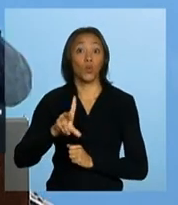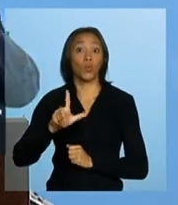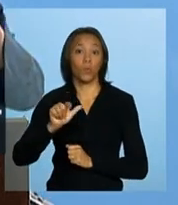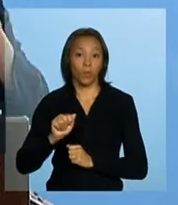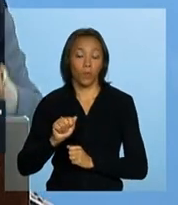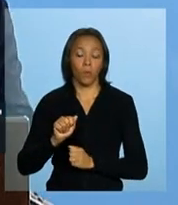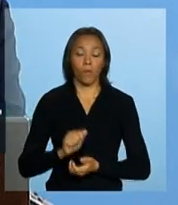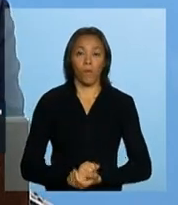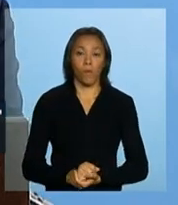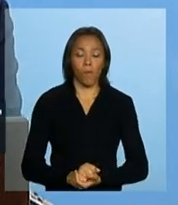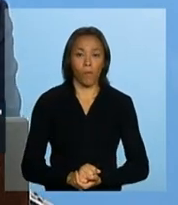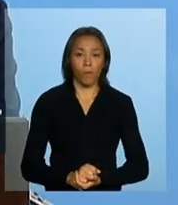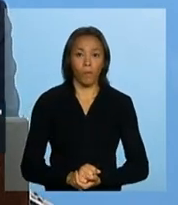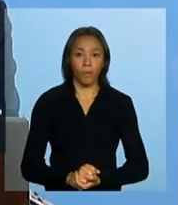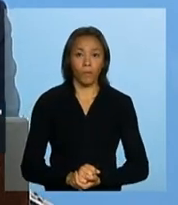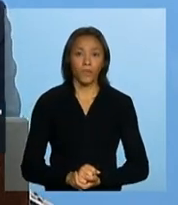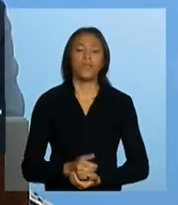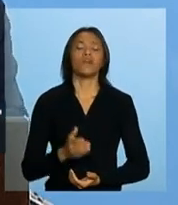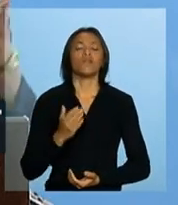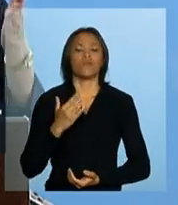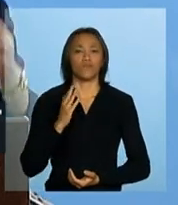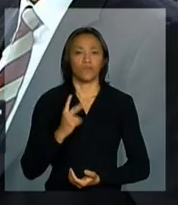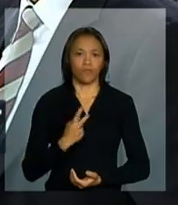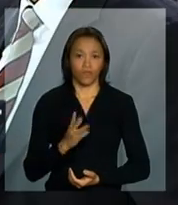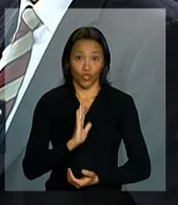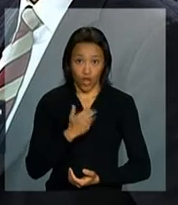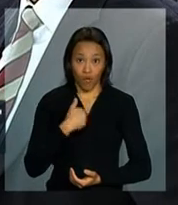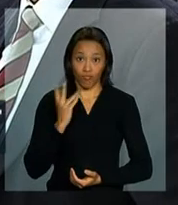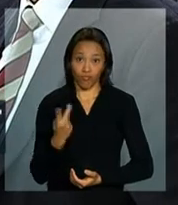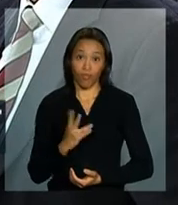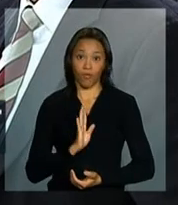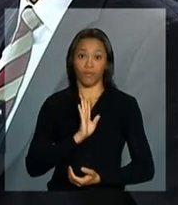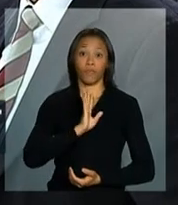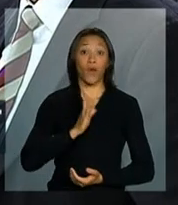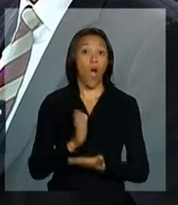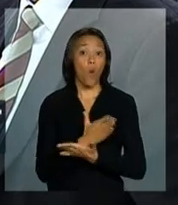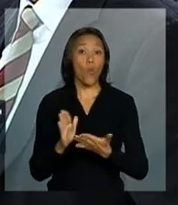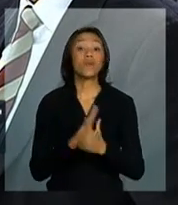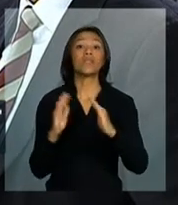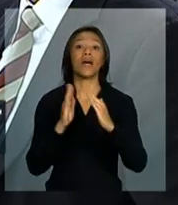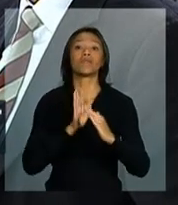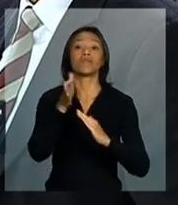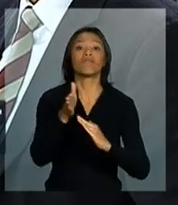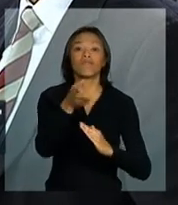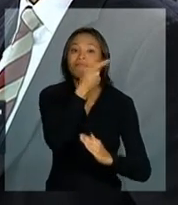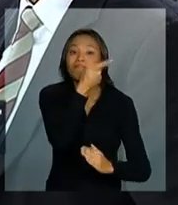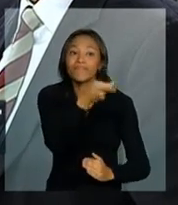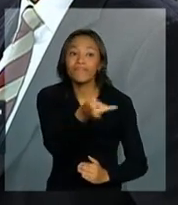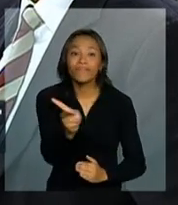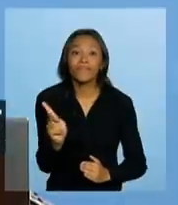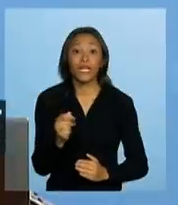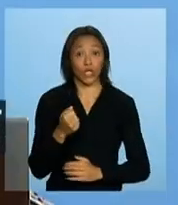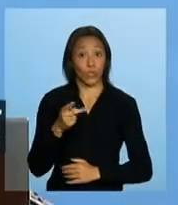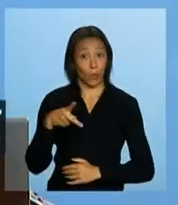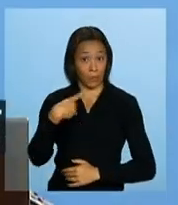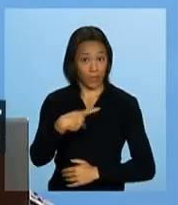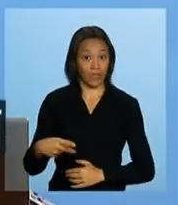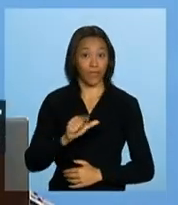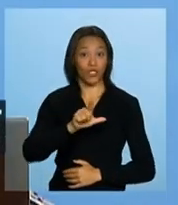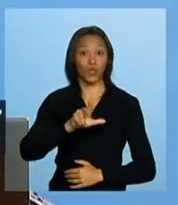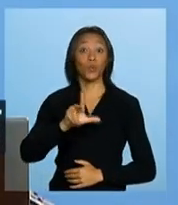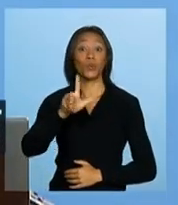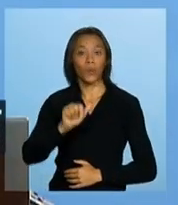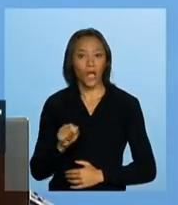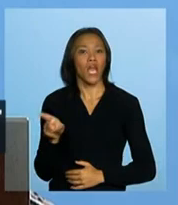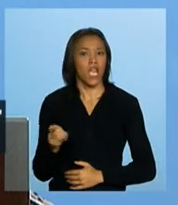fui em algumas casas. E quero contar para vocês, o presidente Lula, ele